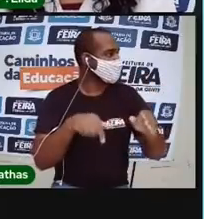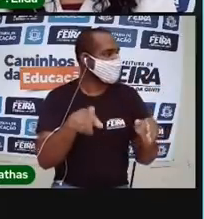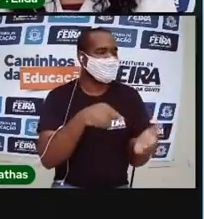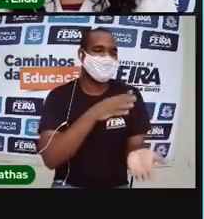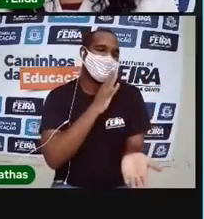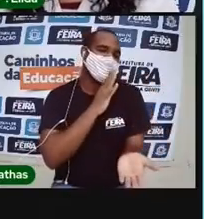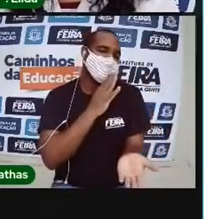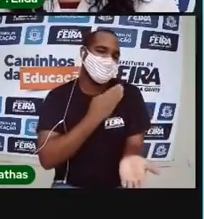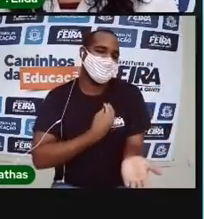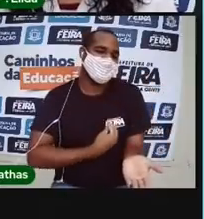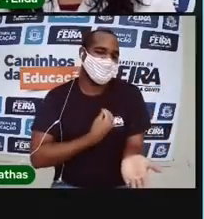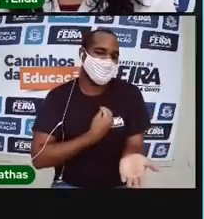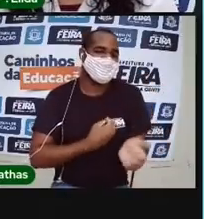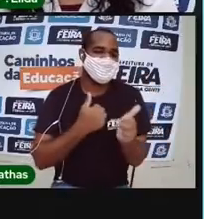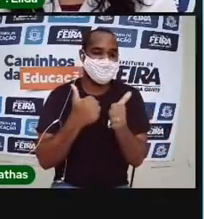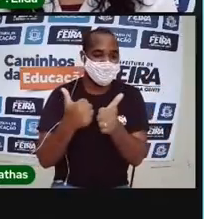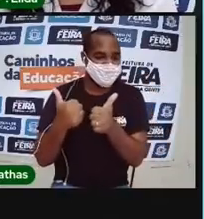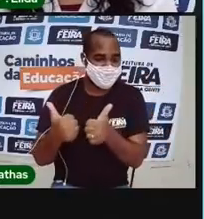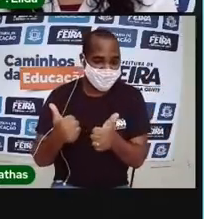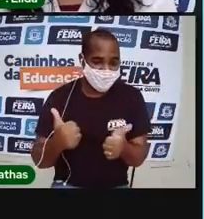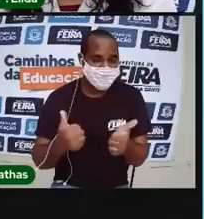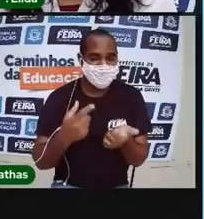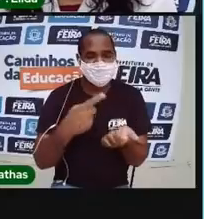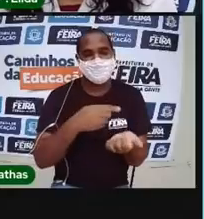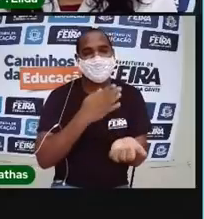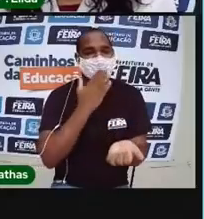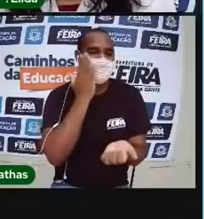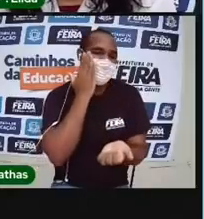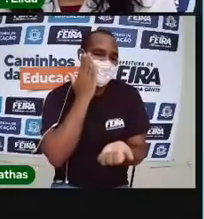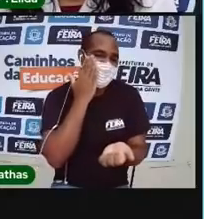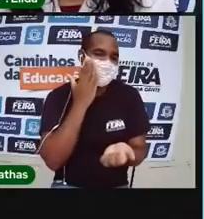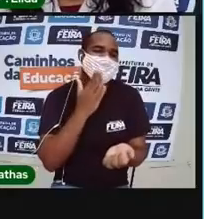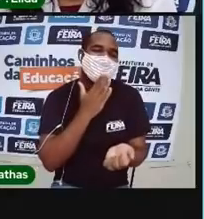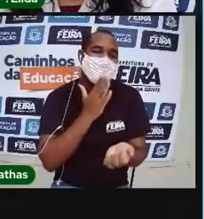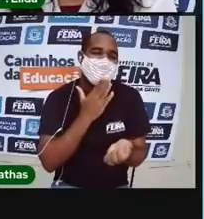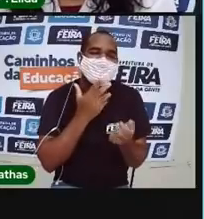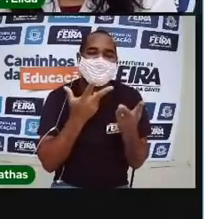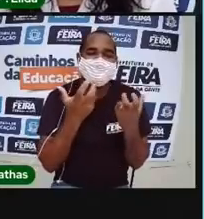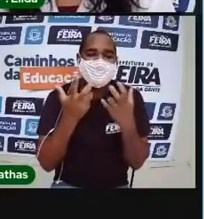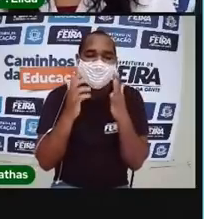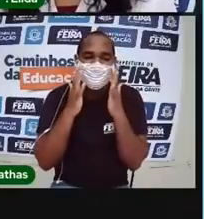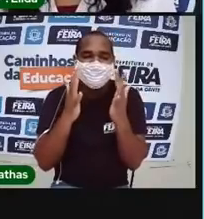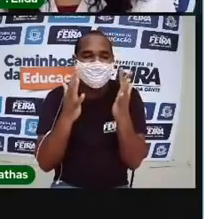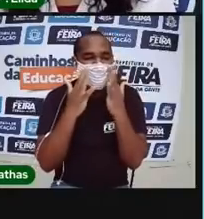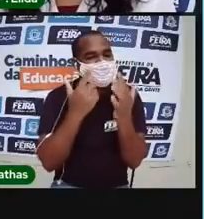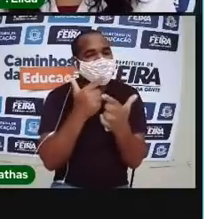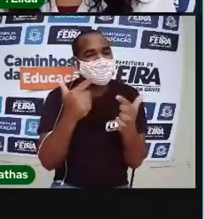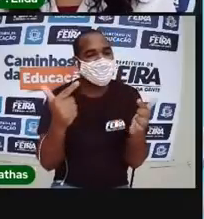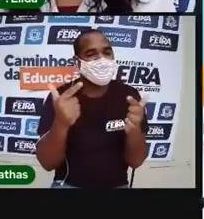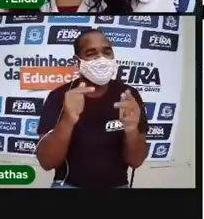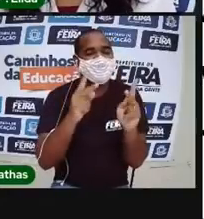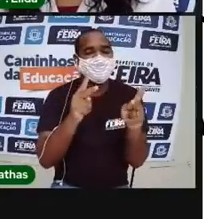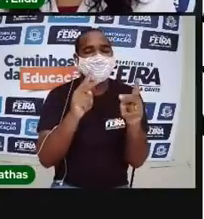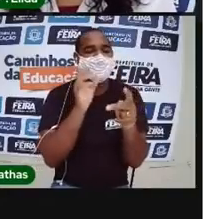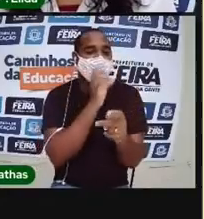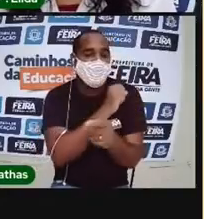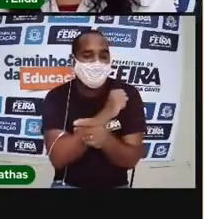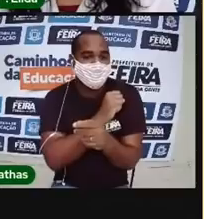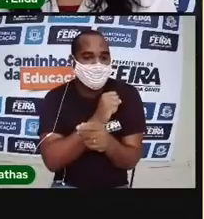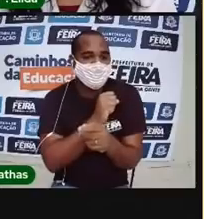vivencia e a gente sabe muito dele, mas às vezes a gente nem presta atenção, porque ele passa sempre correndo.